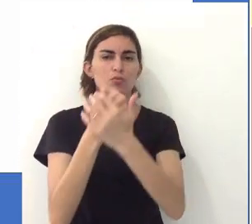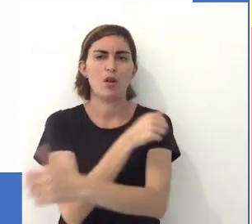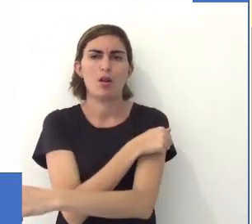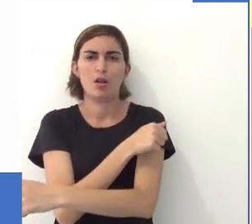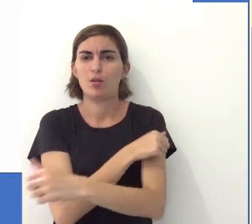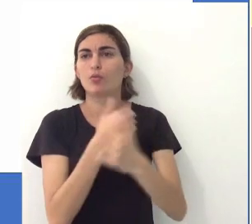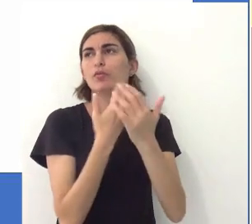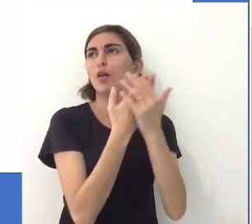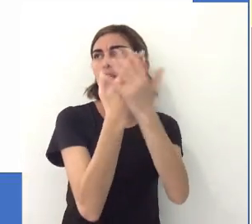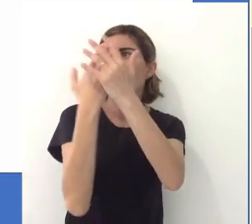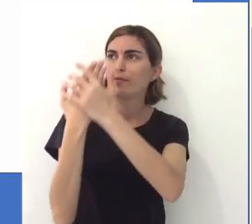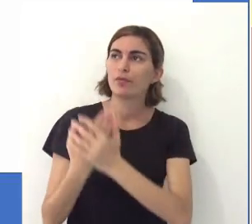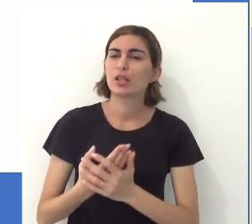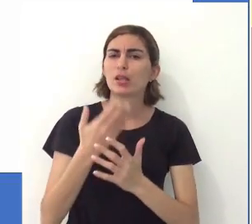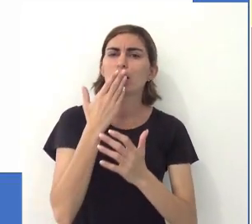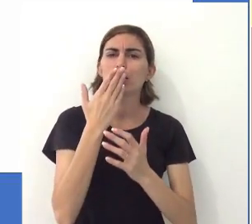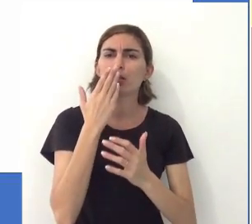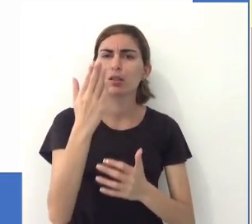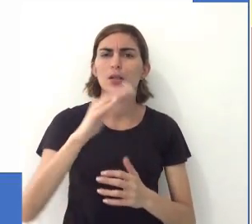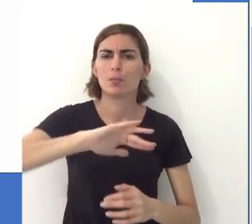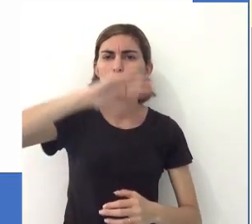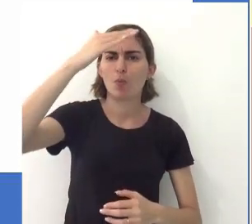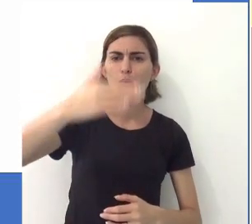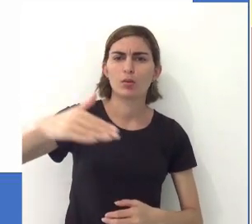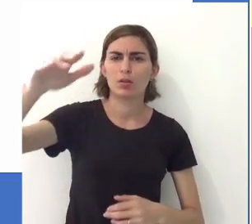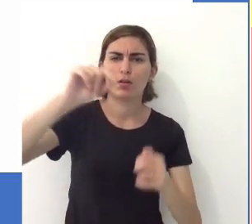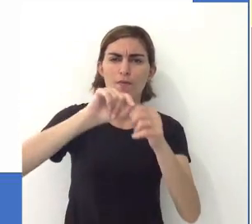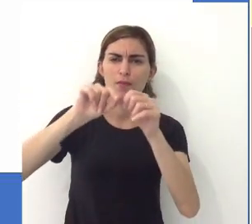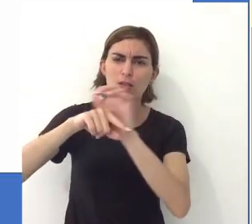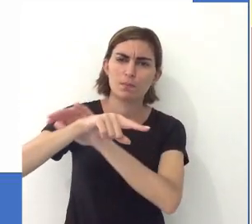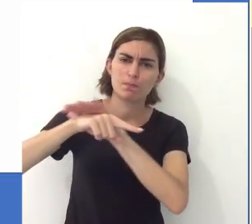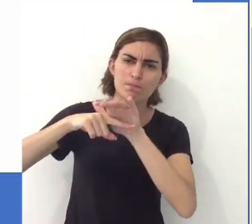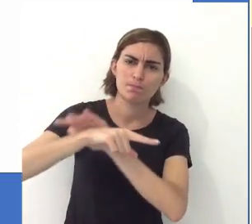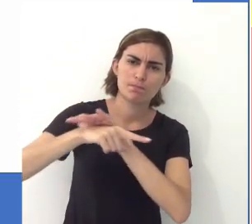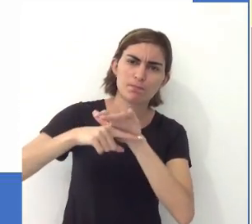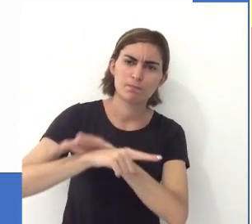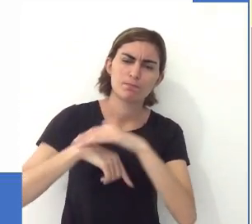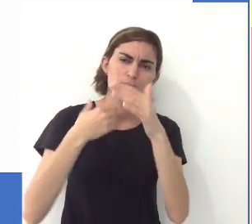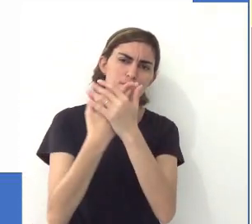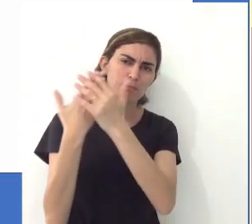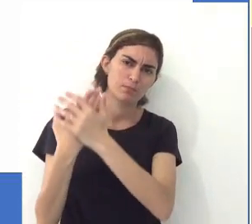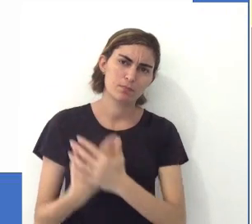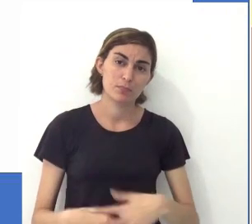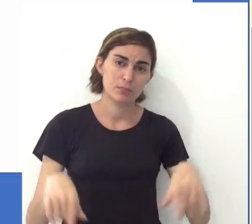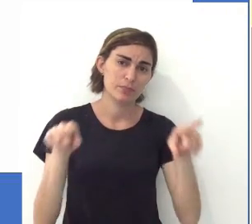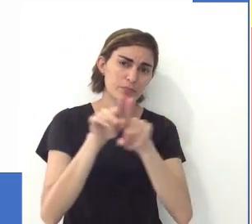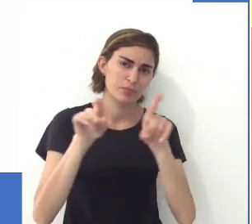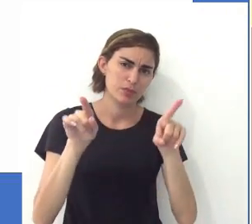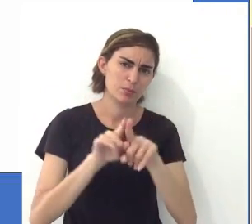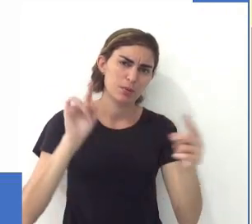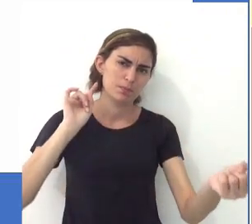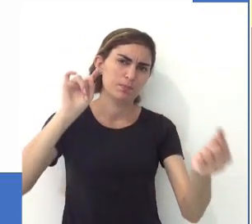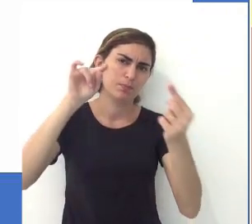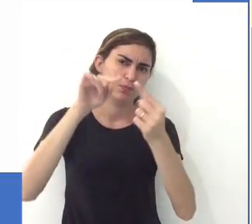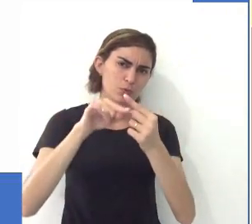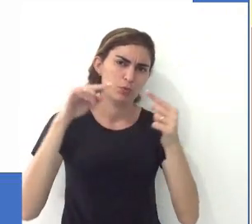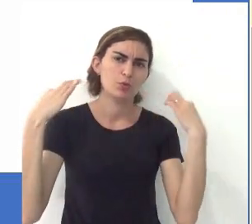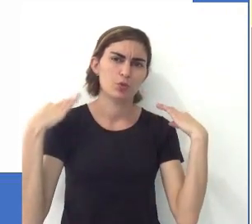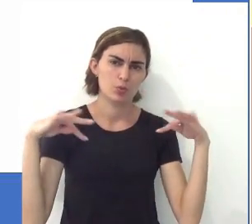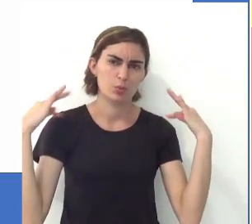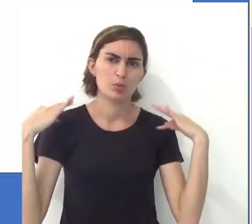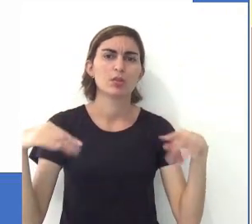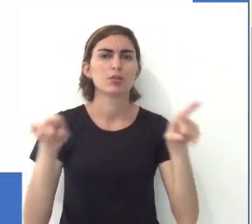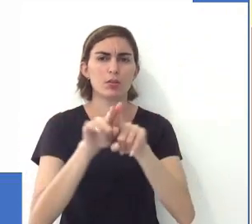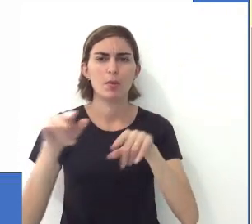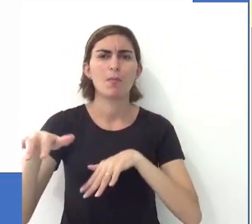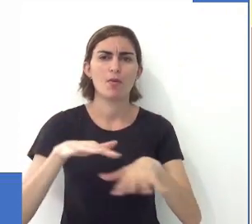estudantes vão até picos, até montanhas, tá, para fazer alguma pesquisa, para fazer algum estudo. Também é relacionada